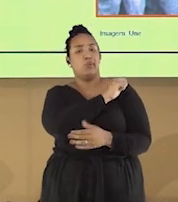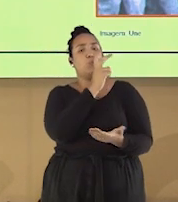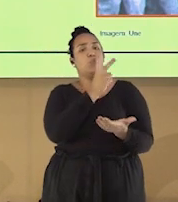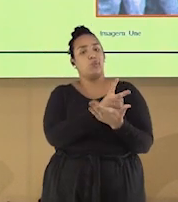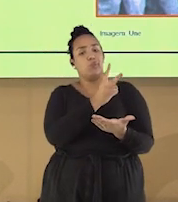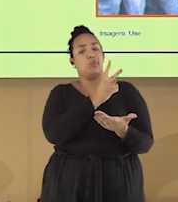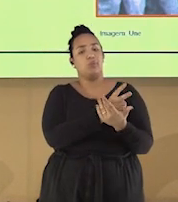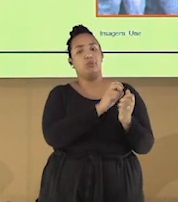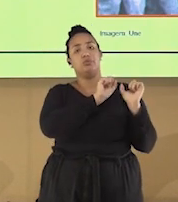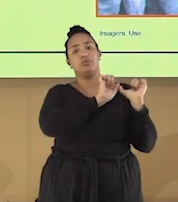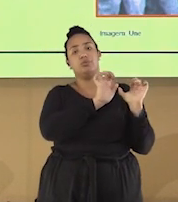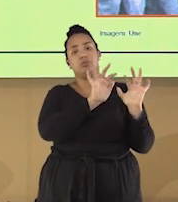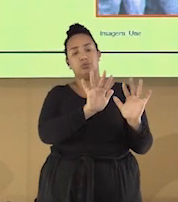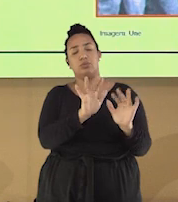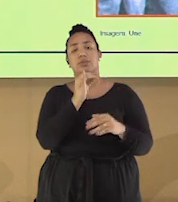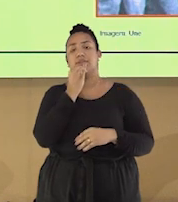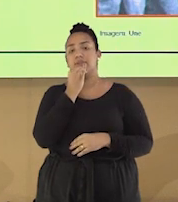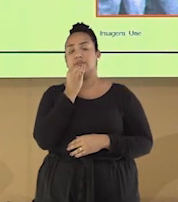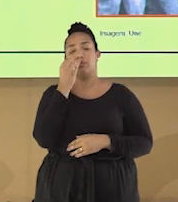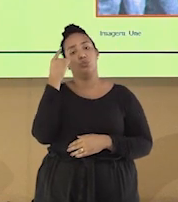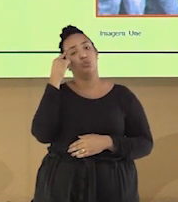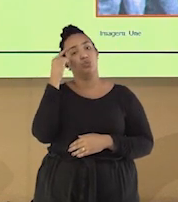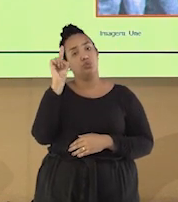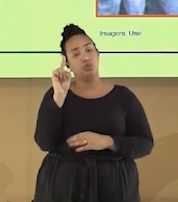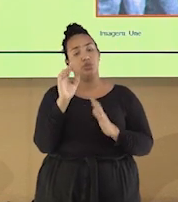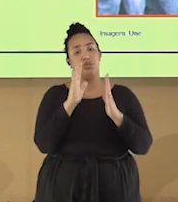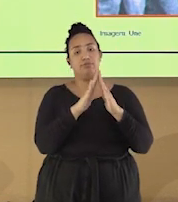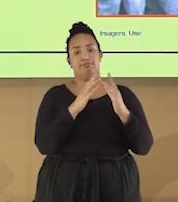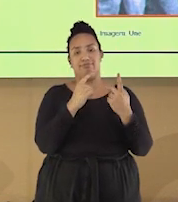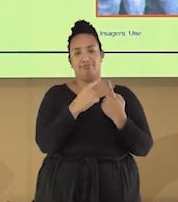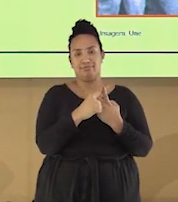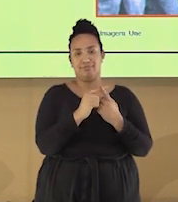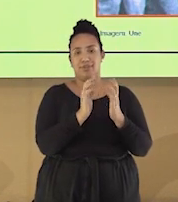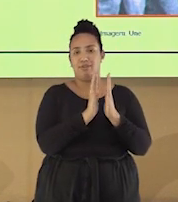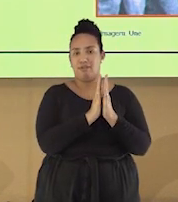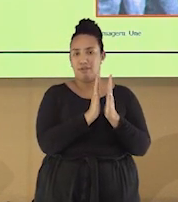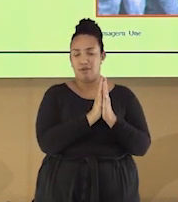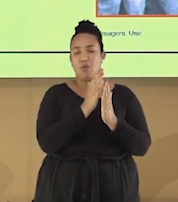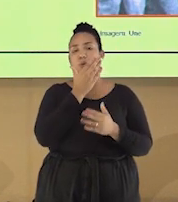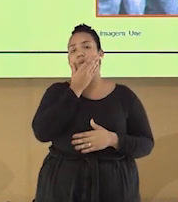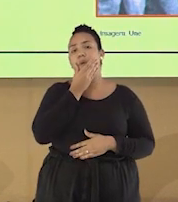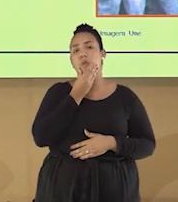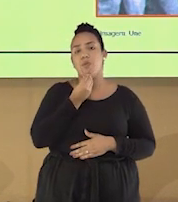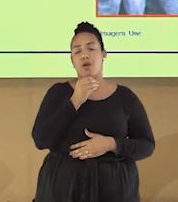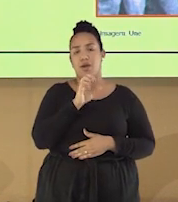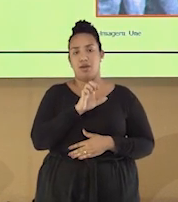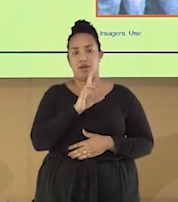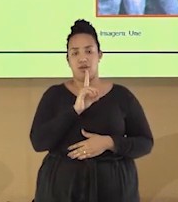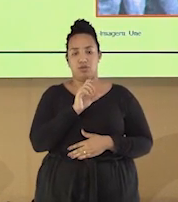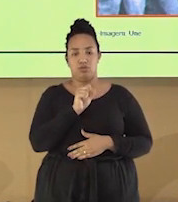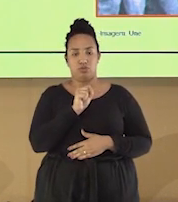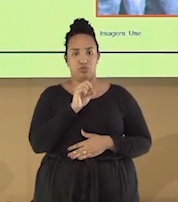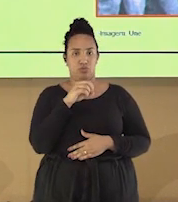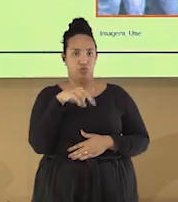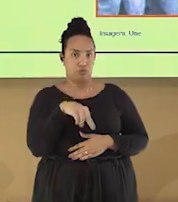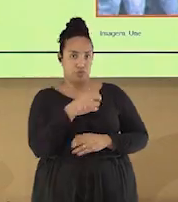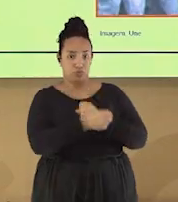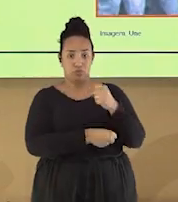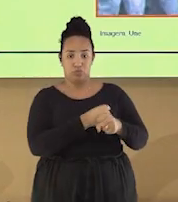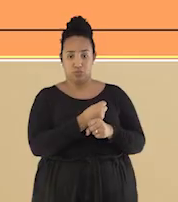como nos atos da missa de sétimo dia da morte do estudante da USP, Alexandre Vanucci, em 1973.